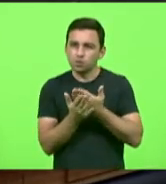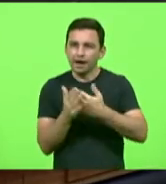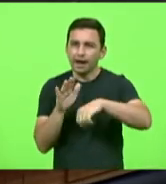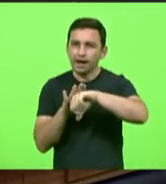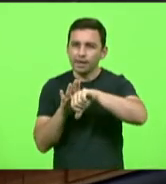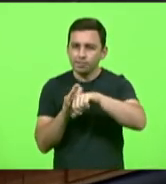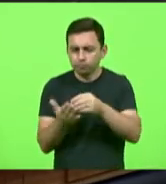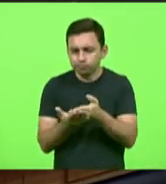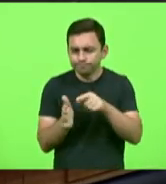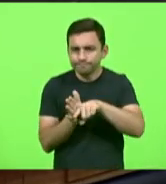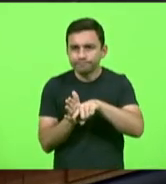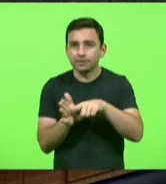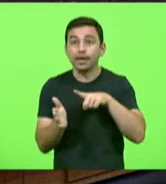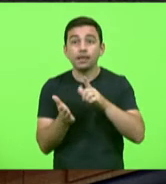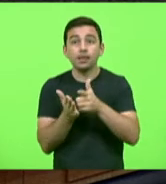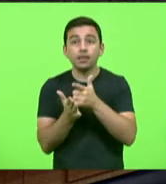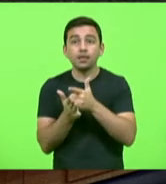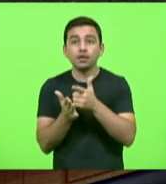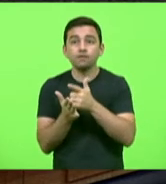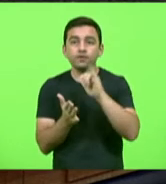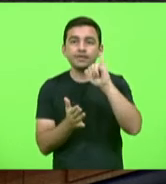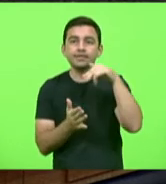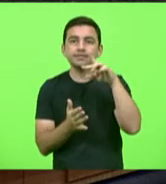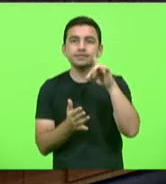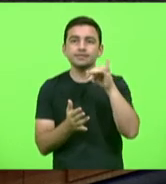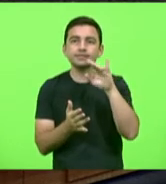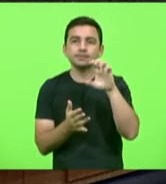tem um livro muito interessante chamado Índice da Maldade